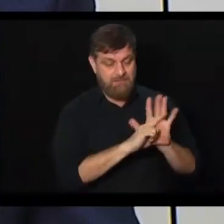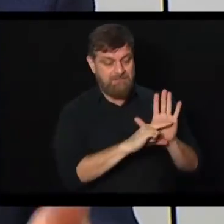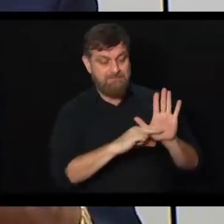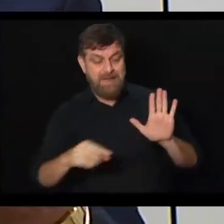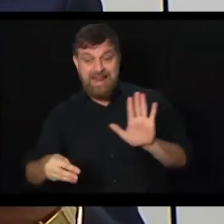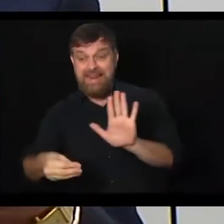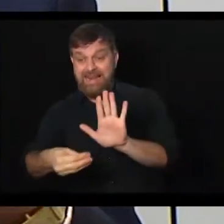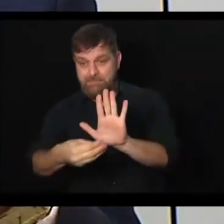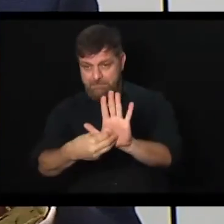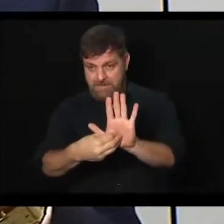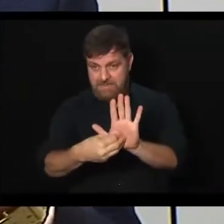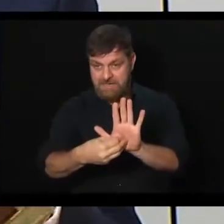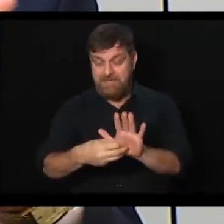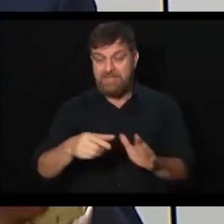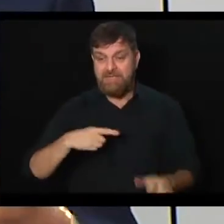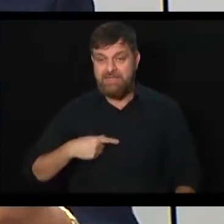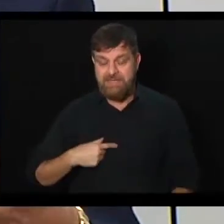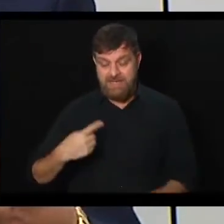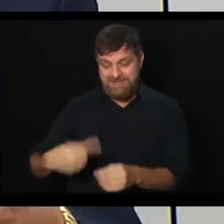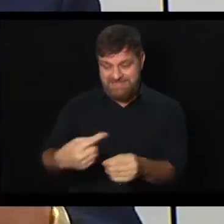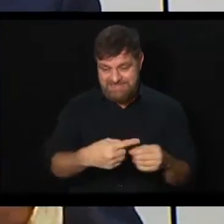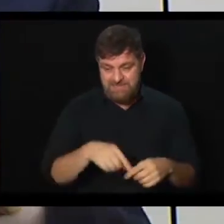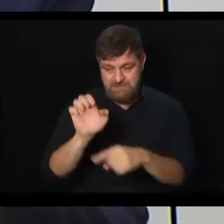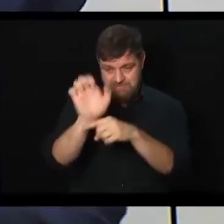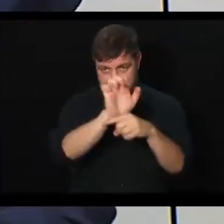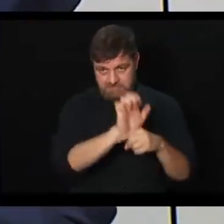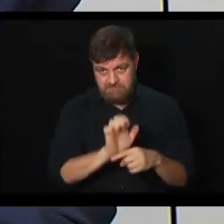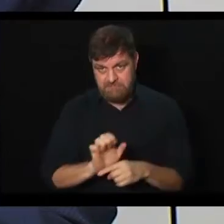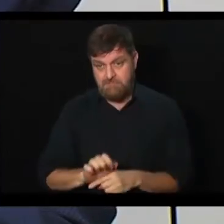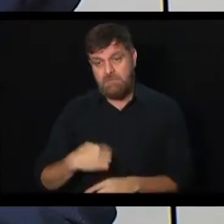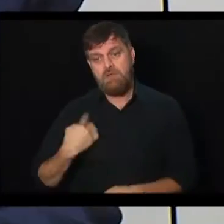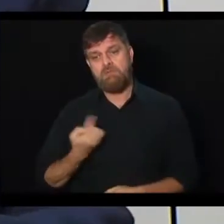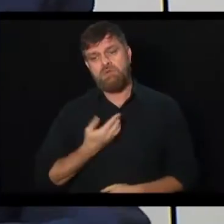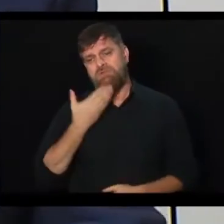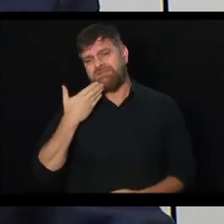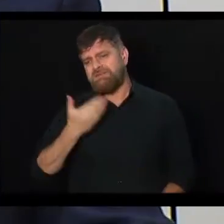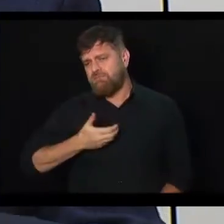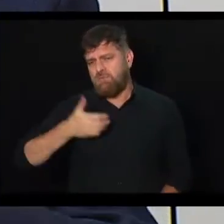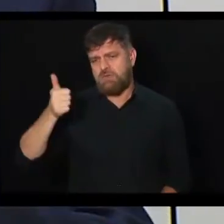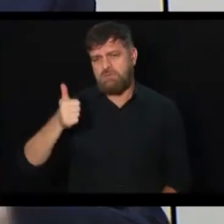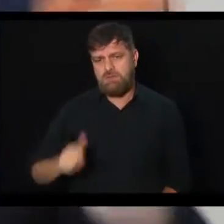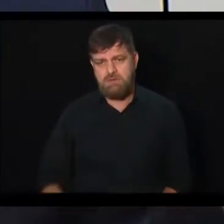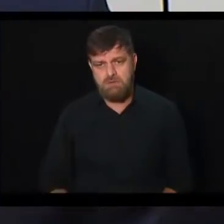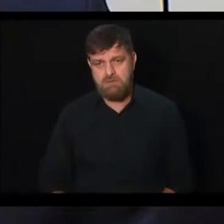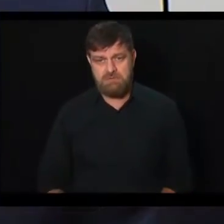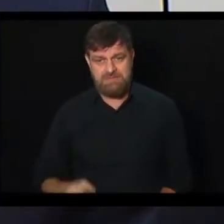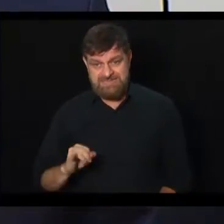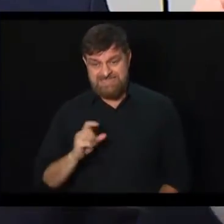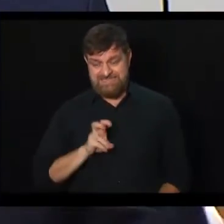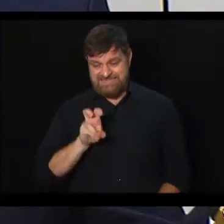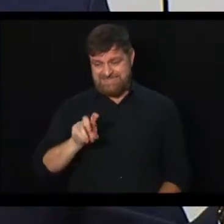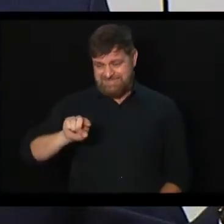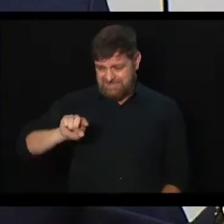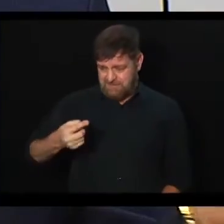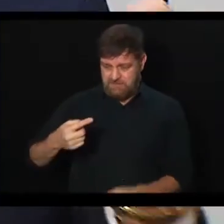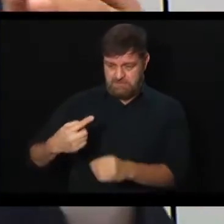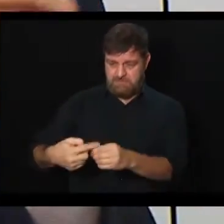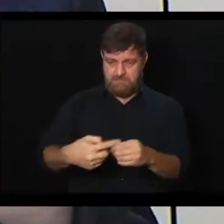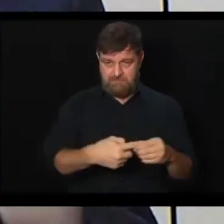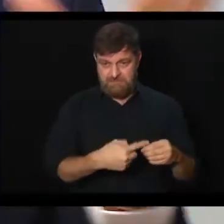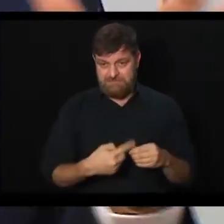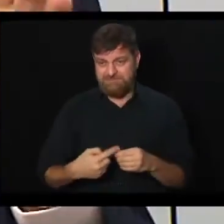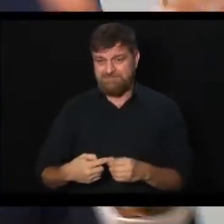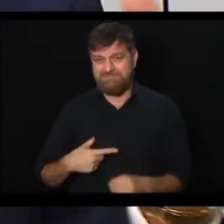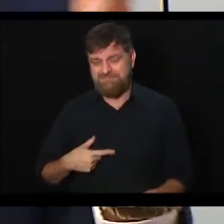incluindo estados e municípios, que para nós vai ser muito melhor, Mina, do que quase mais de 5 mil municípios e estados. Você